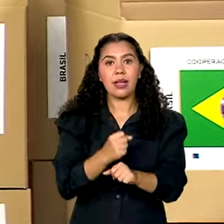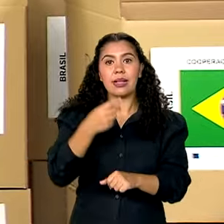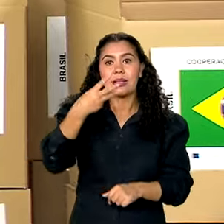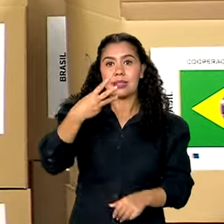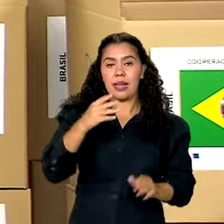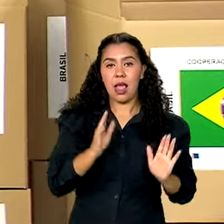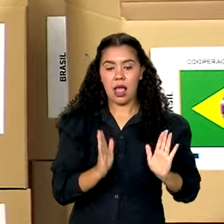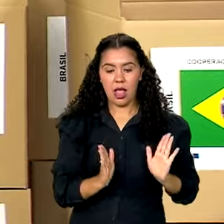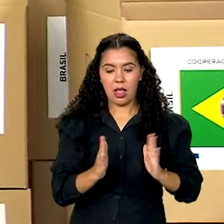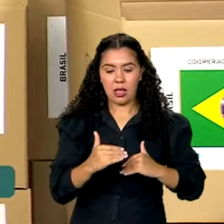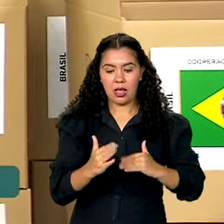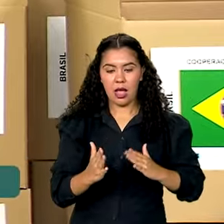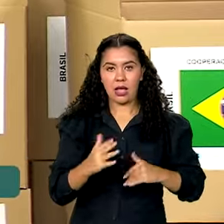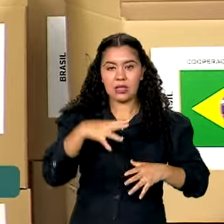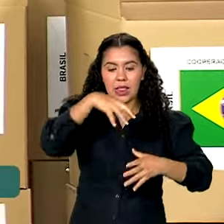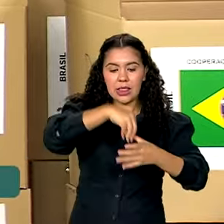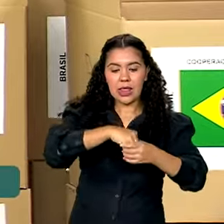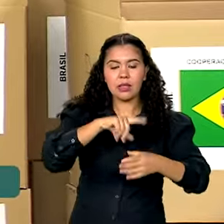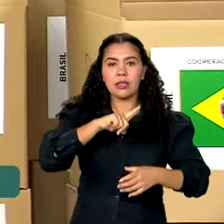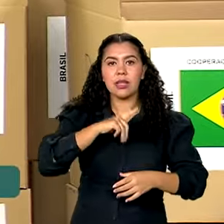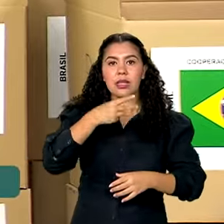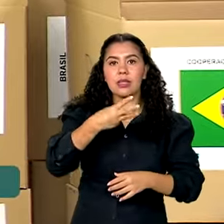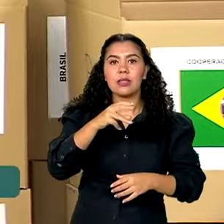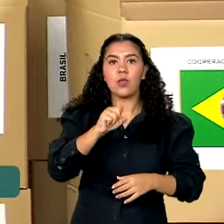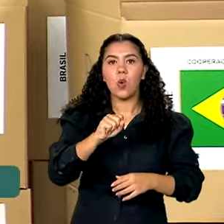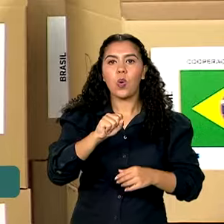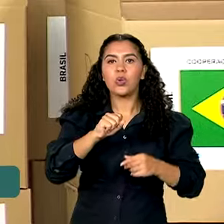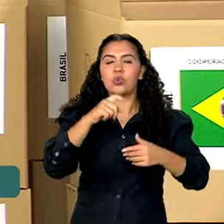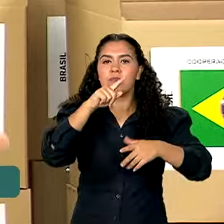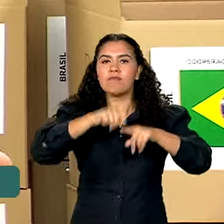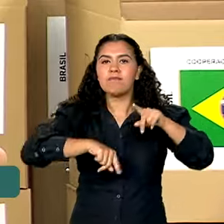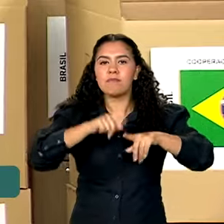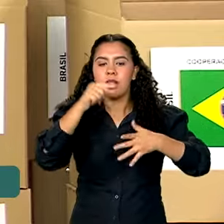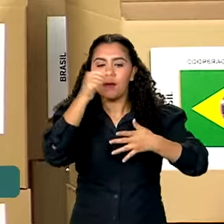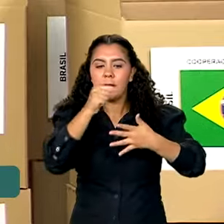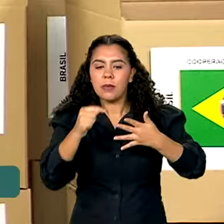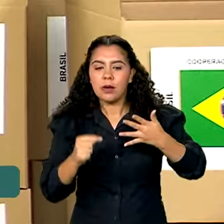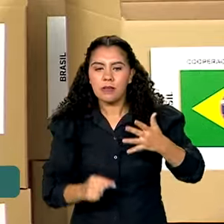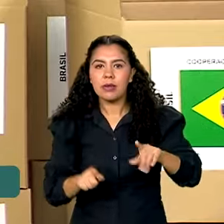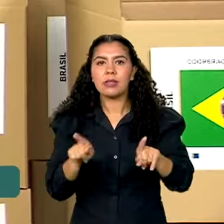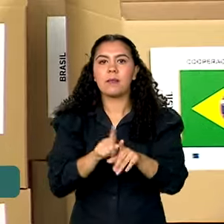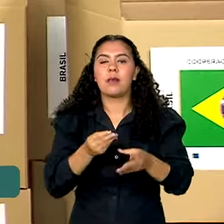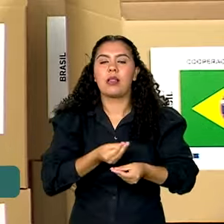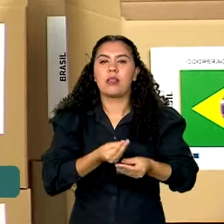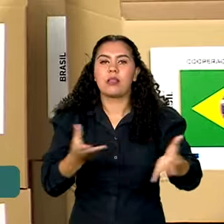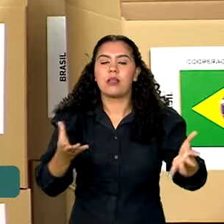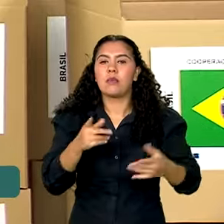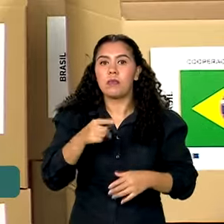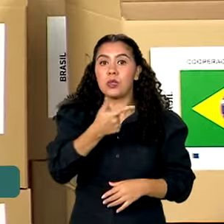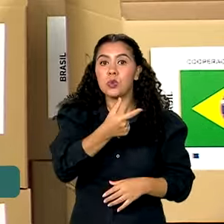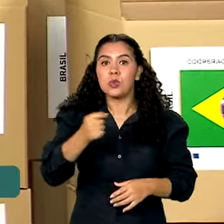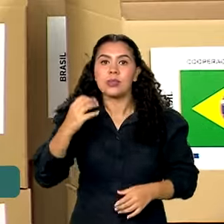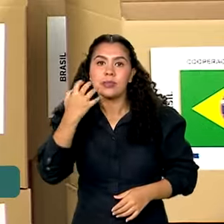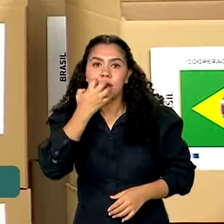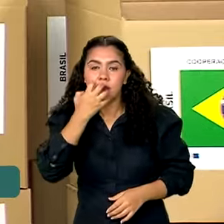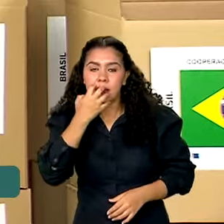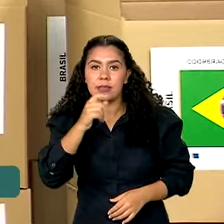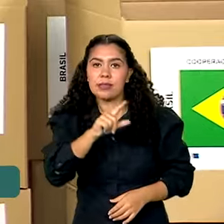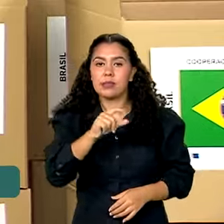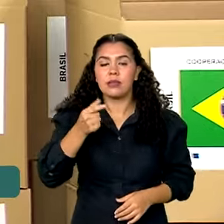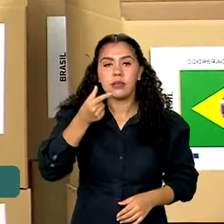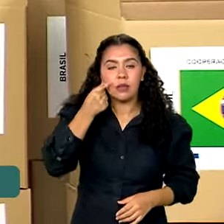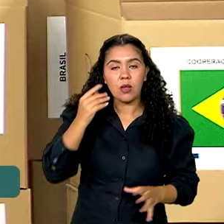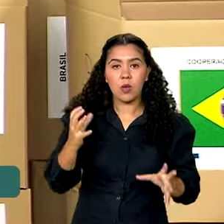contendo 38 itens. Cada kit vai atender 200 cães e 20 gatos, totalizando 8